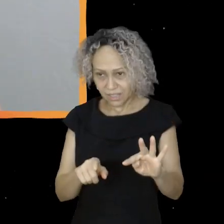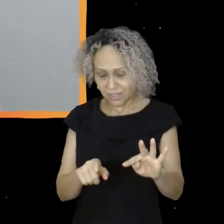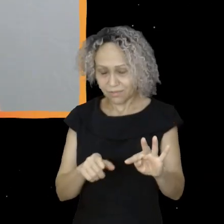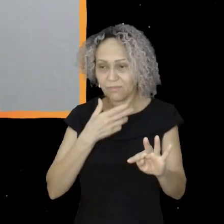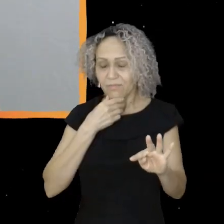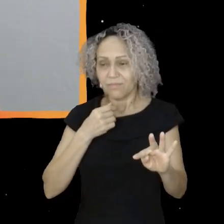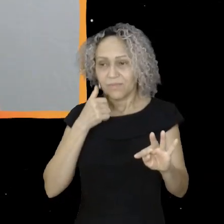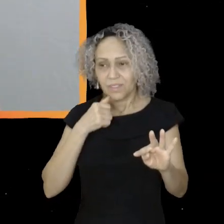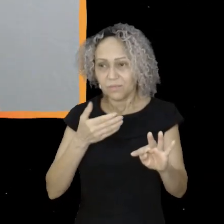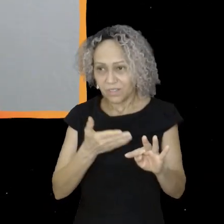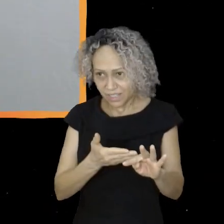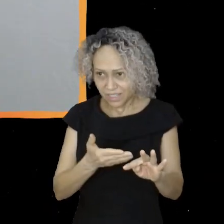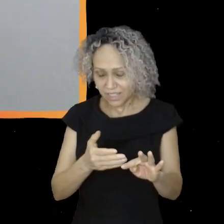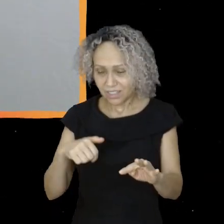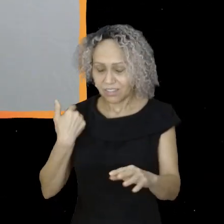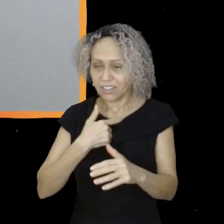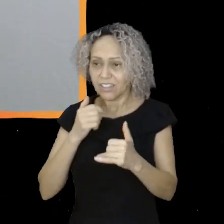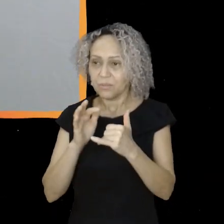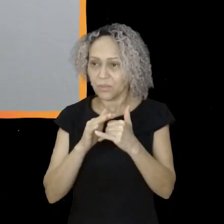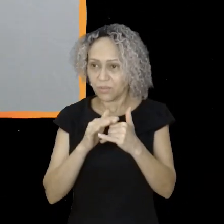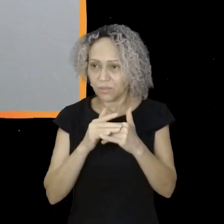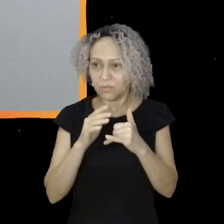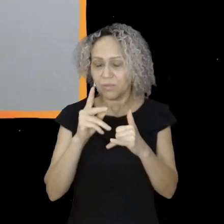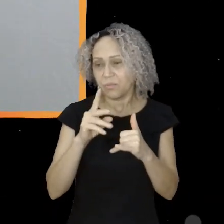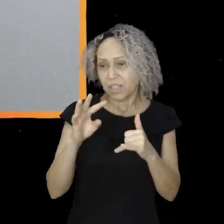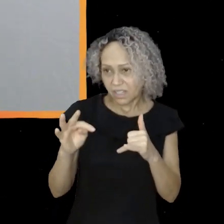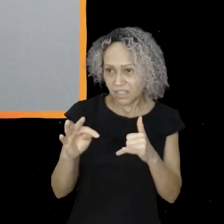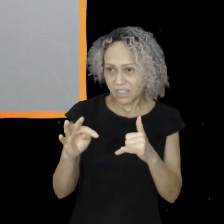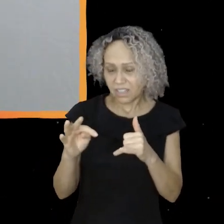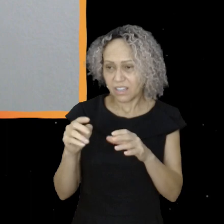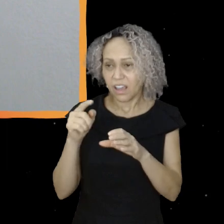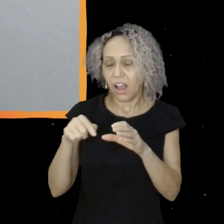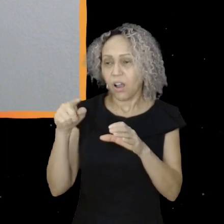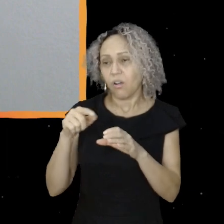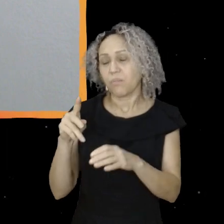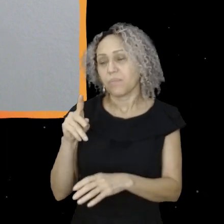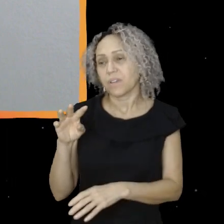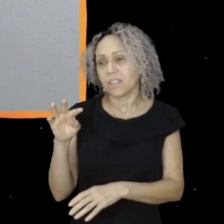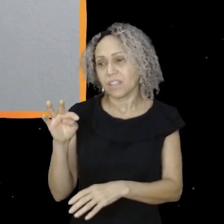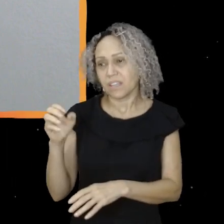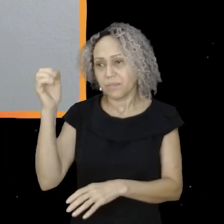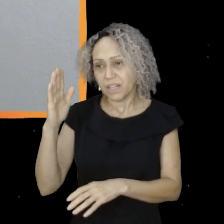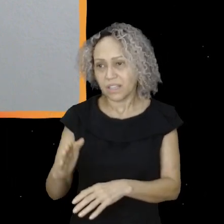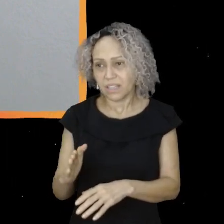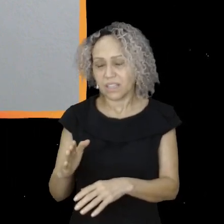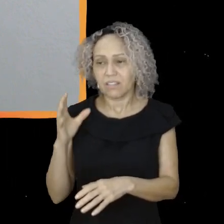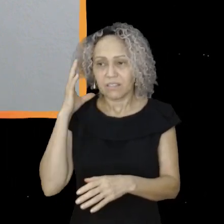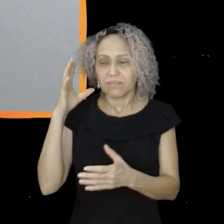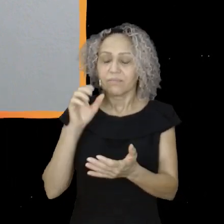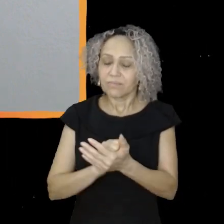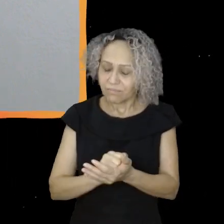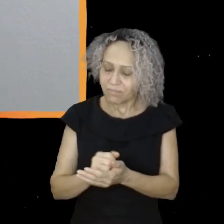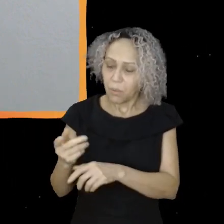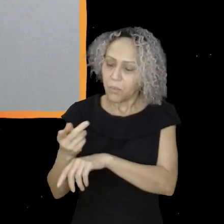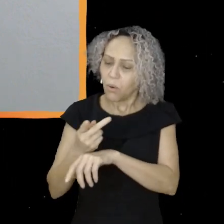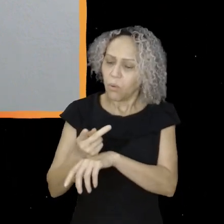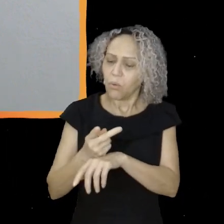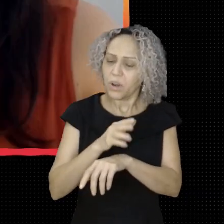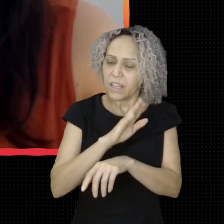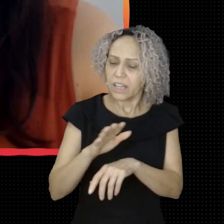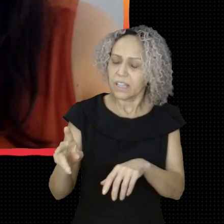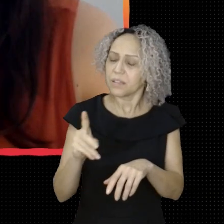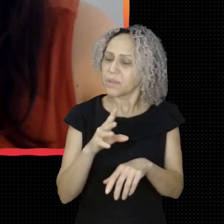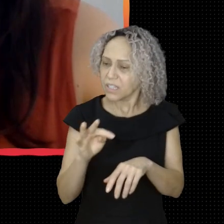E que a gente tá no YouTube do PT, arroba PT Brasil, e no Spotify. Basta na busca e digitar por Crianças Petistas que a gente aparece pra você seguir.